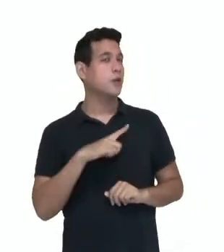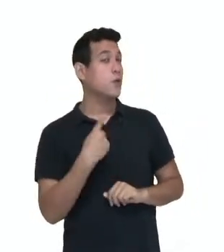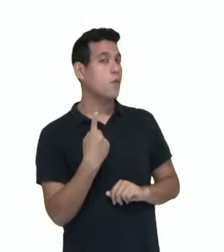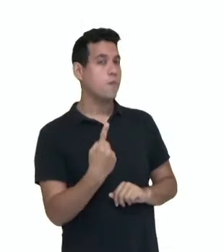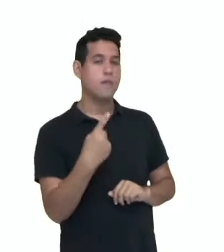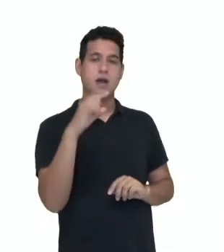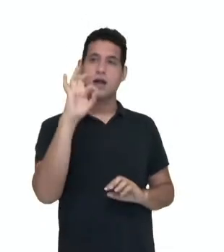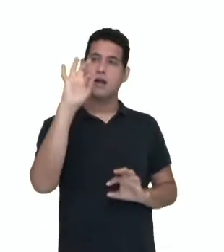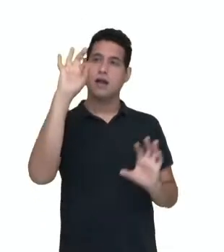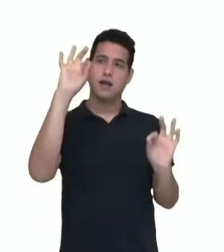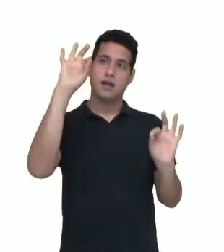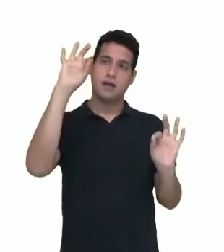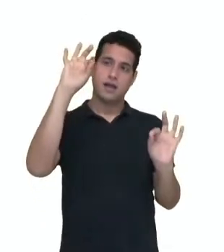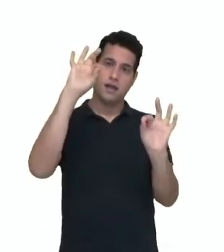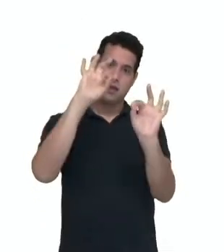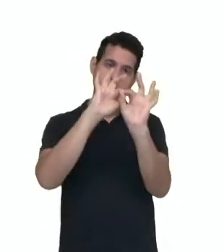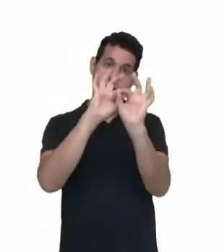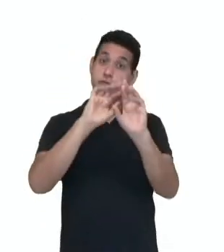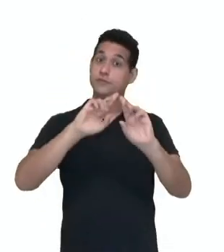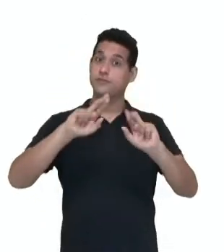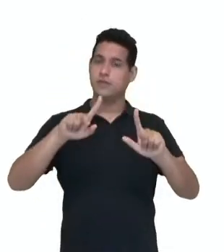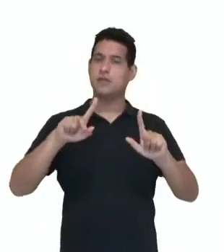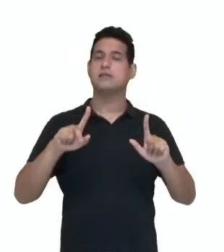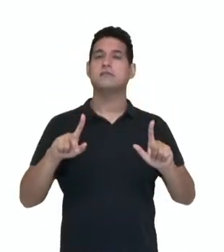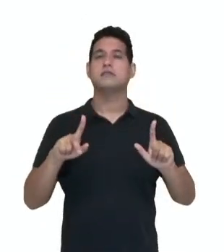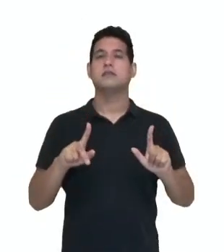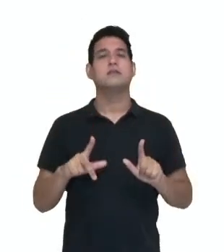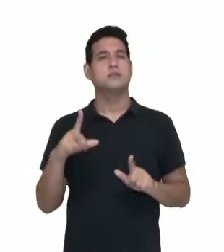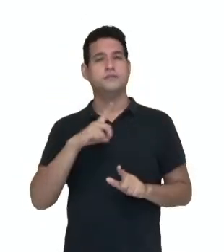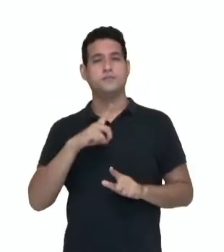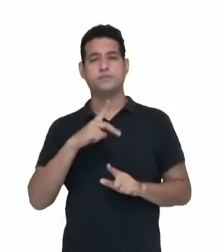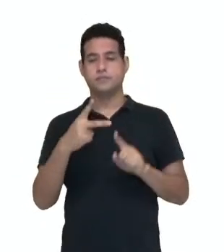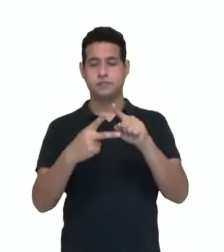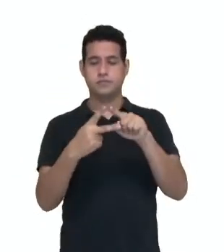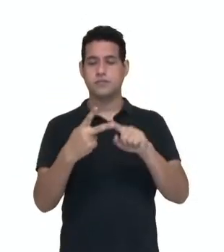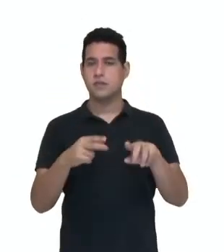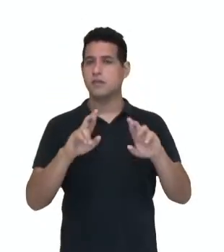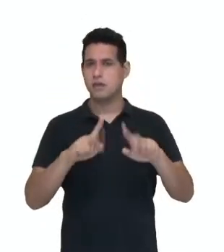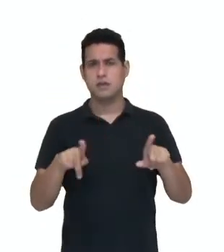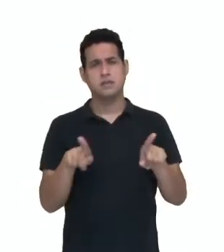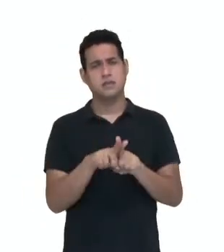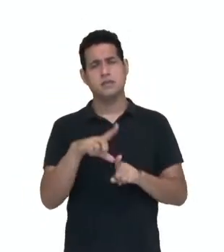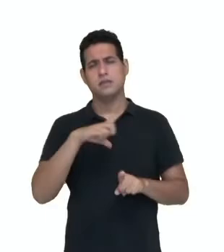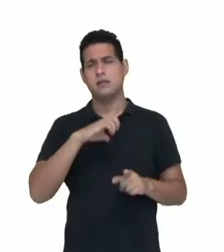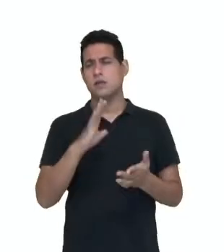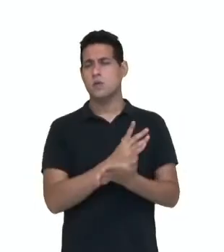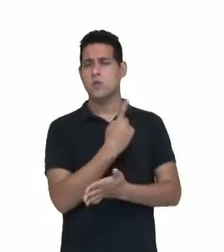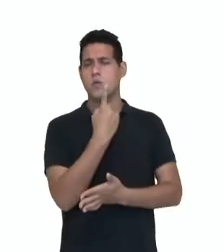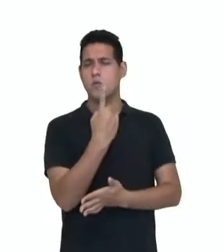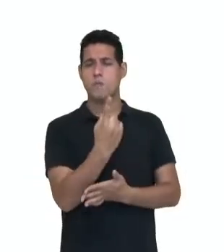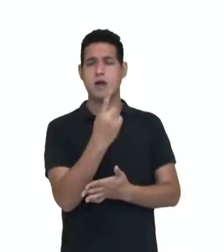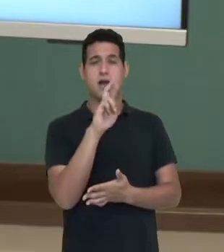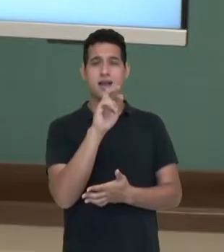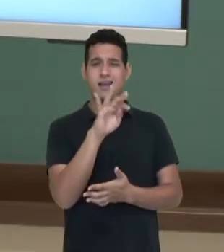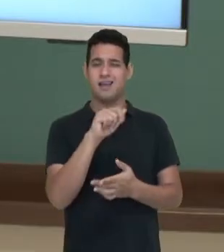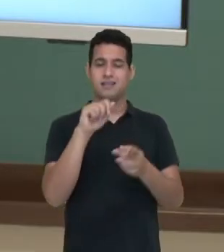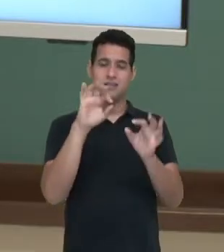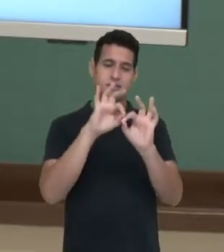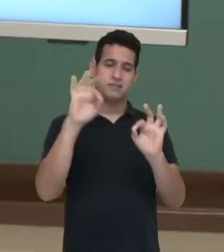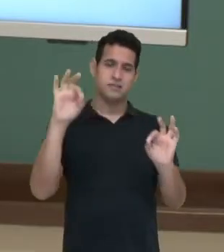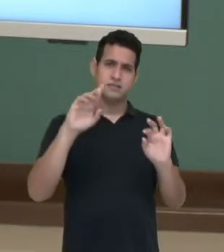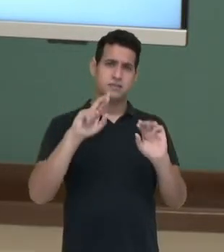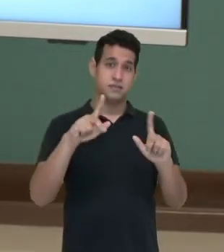reta passa por dois pontos distintos. Você tem dois pontos diferentes e existe uma única reta que passa por eles,